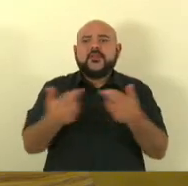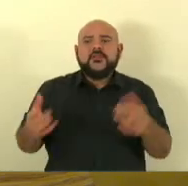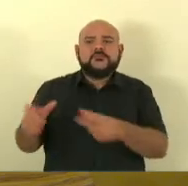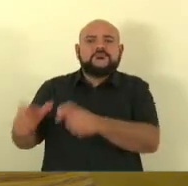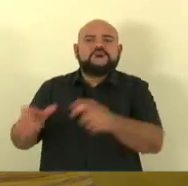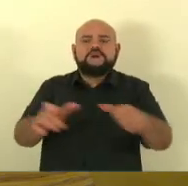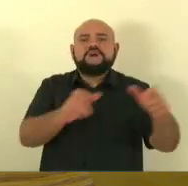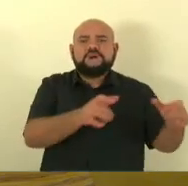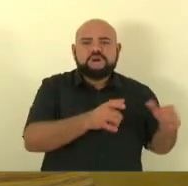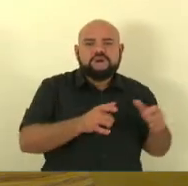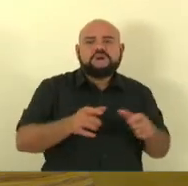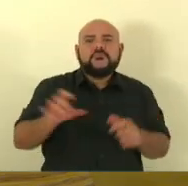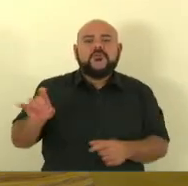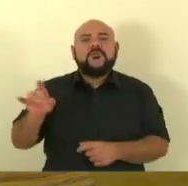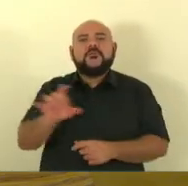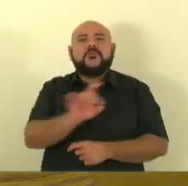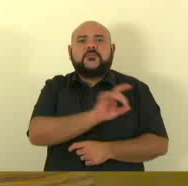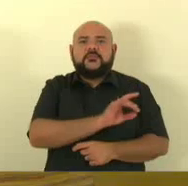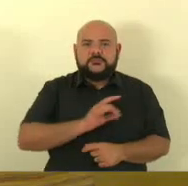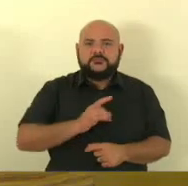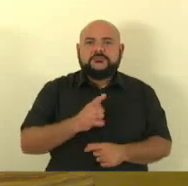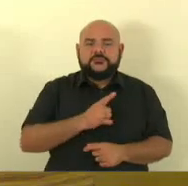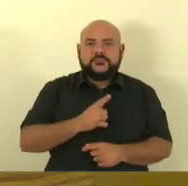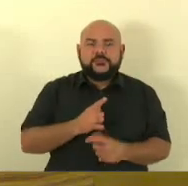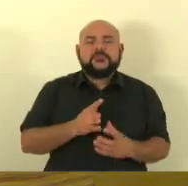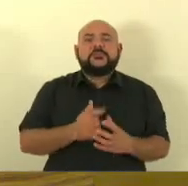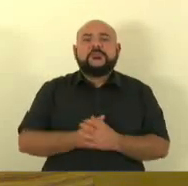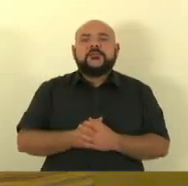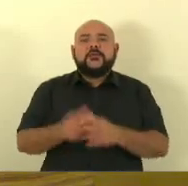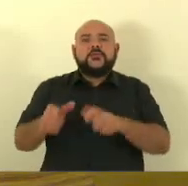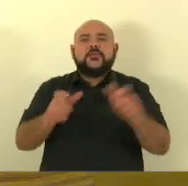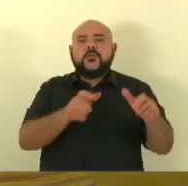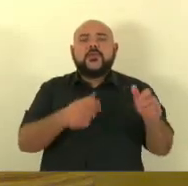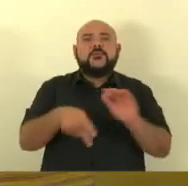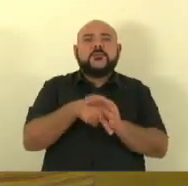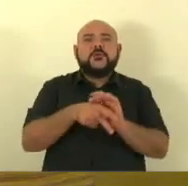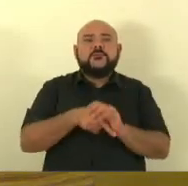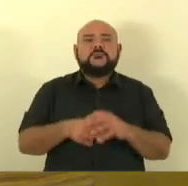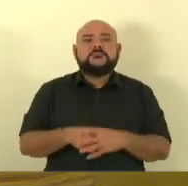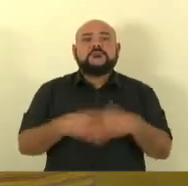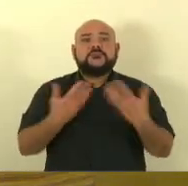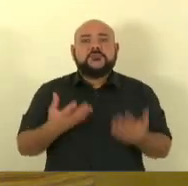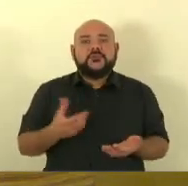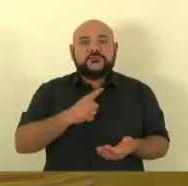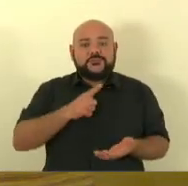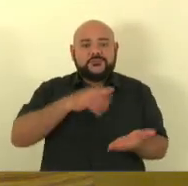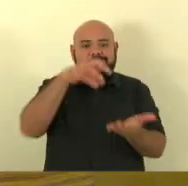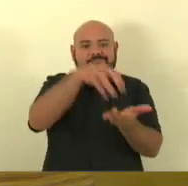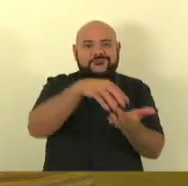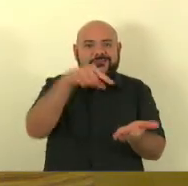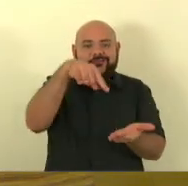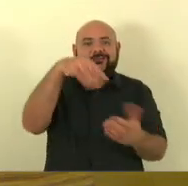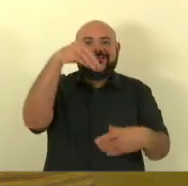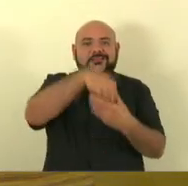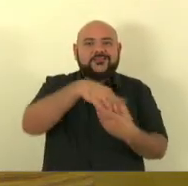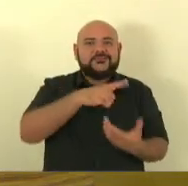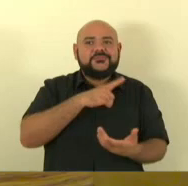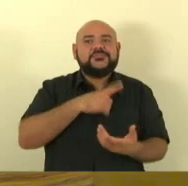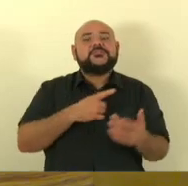operacionais nos municípios capixabas. Onde tinha um batalhão, tinha lá a unidade de saúde da Polícia Militar,